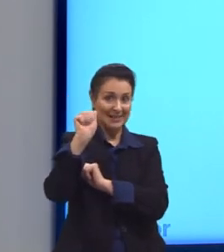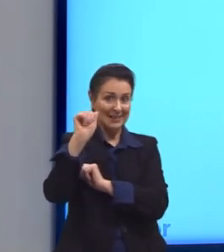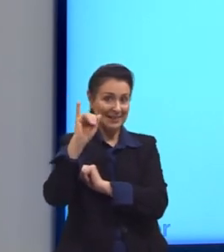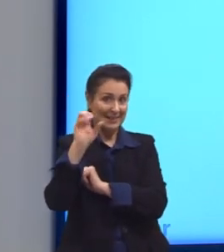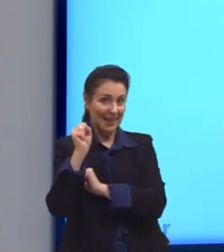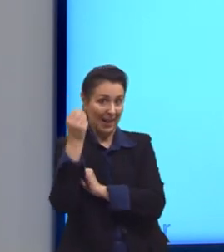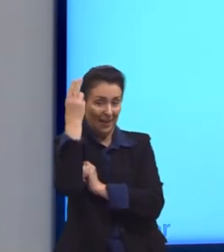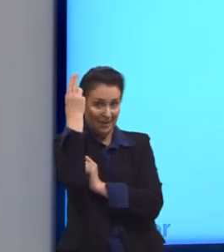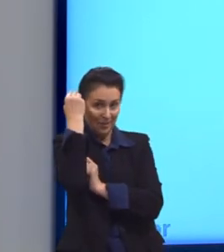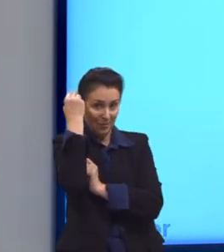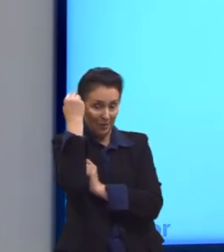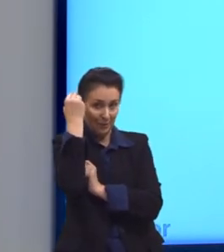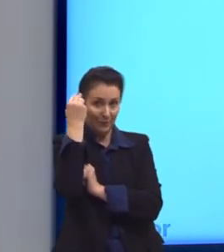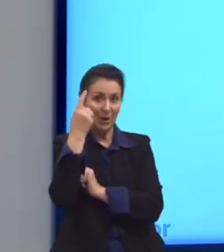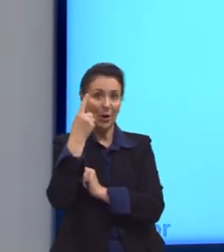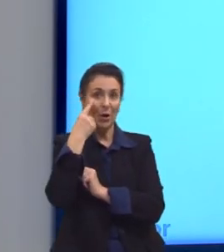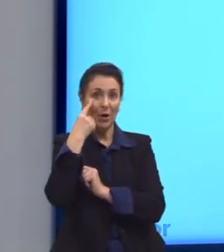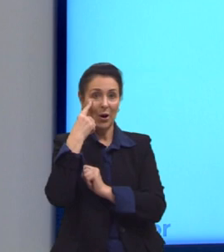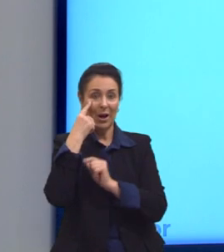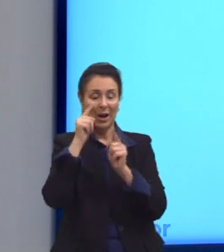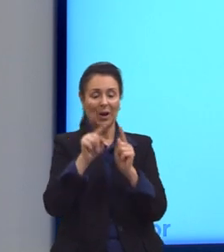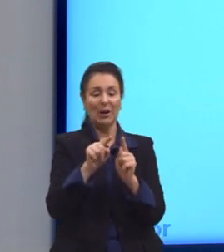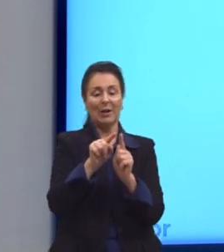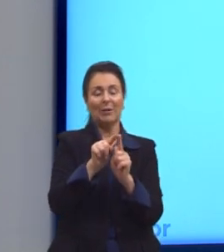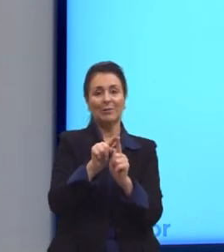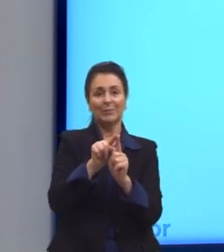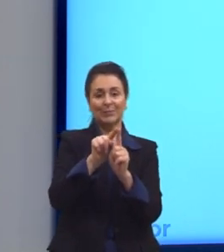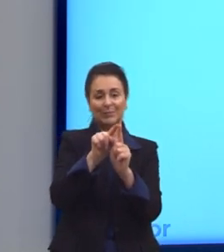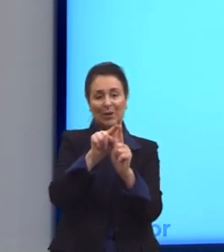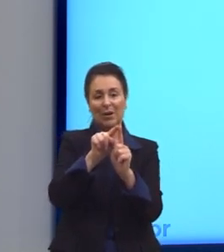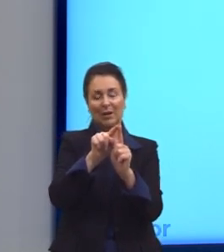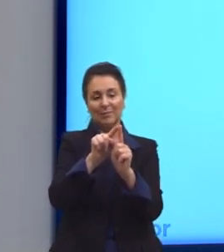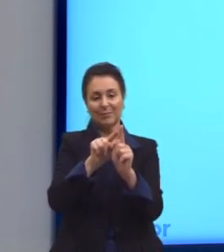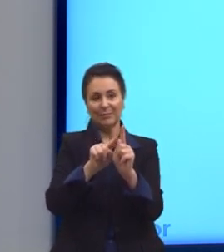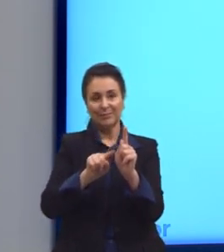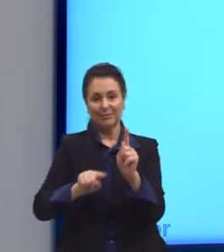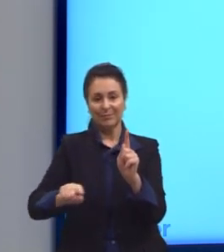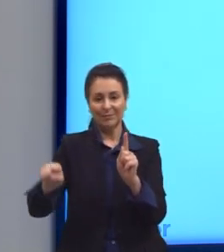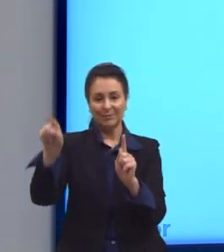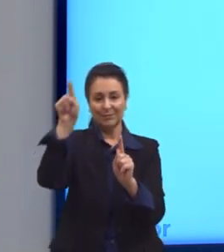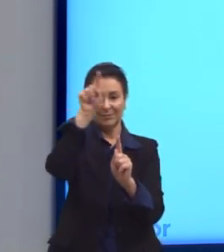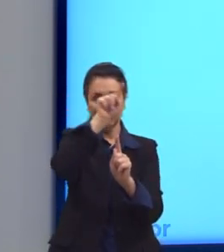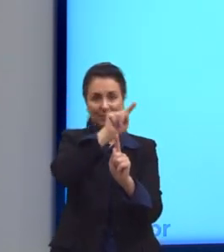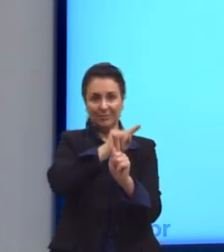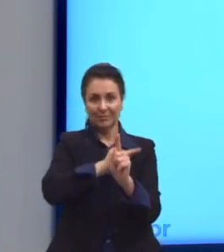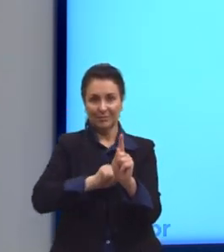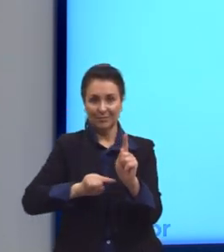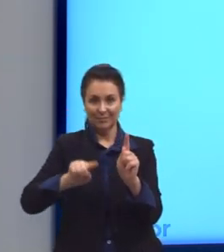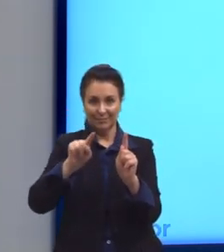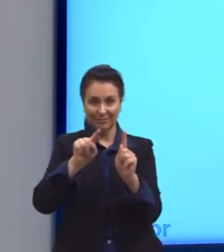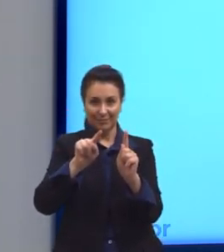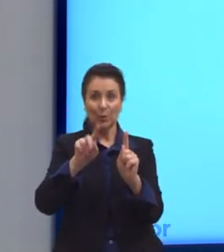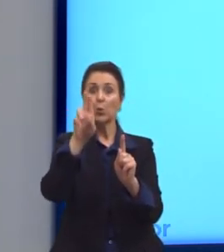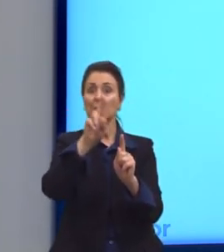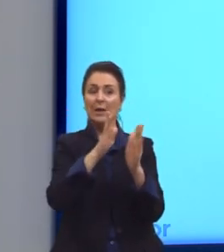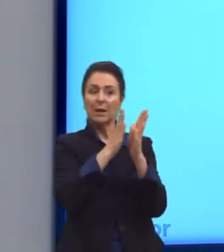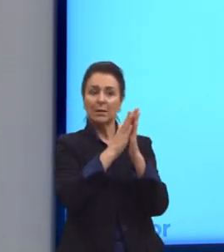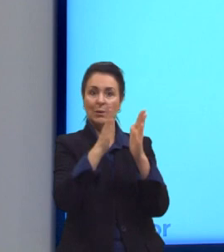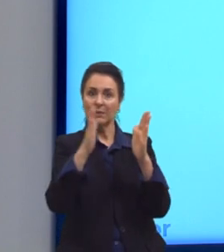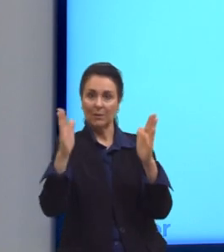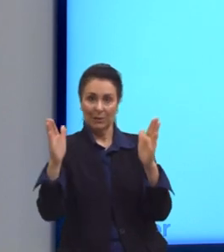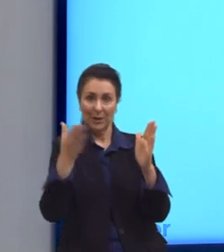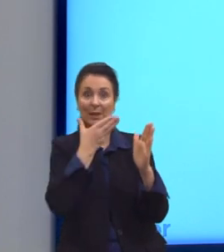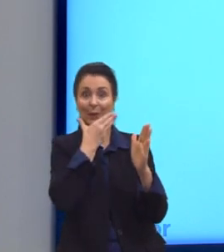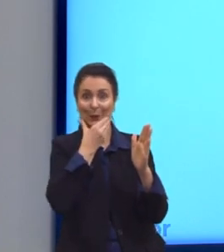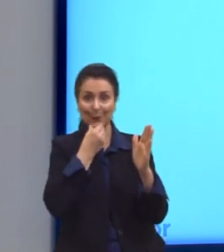Aqui eu trouxe, então, a espiral. Essa espiral é formada a partir da sequência de Fibonacci e seguindo também a